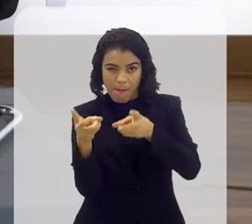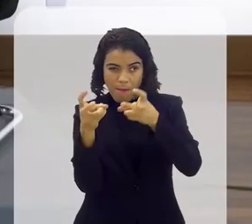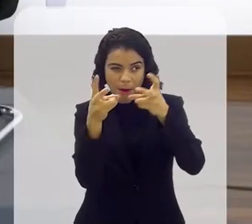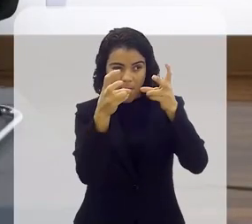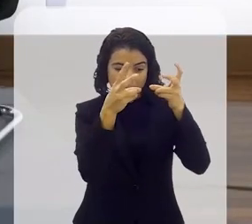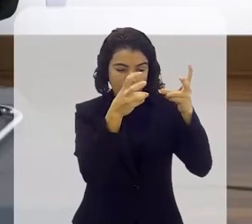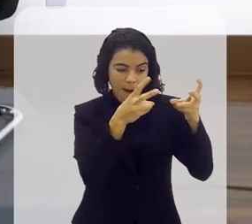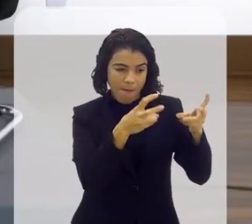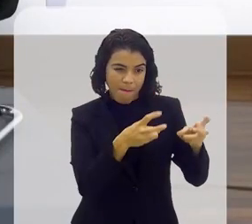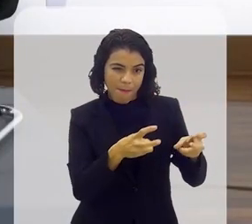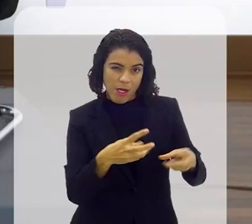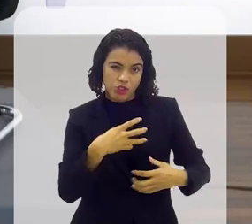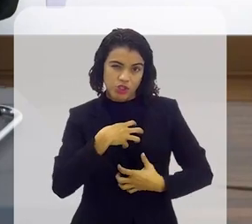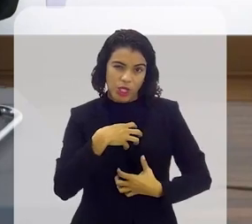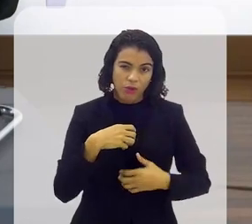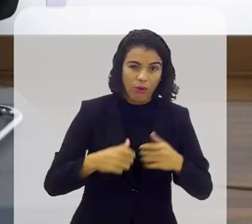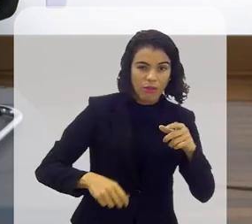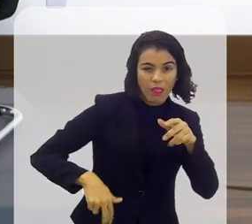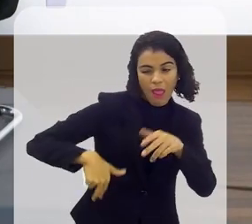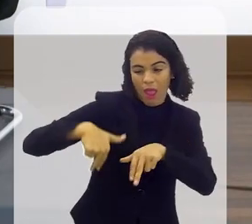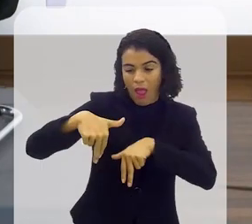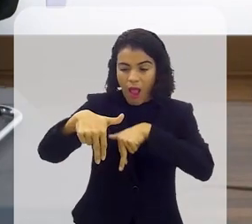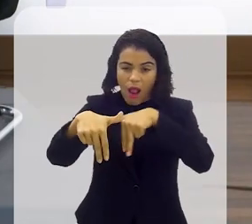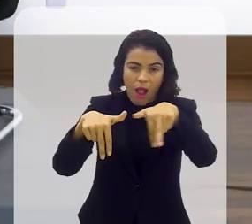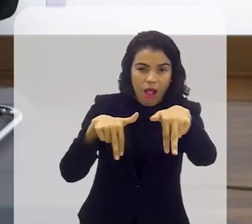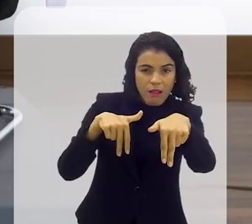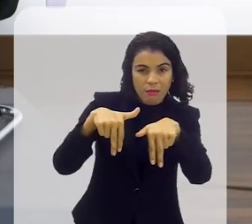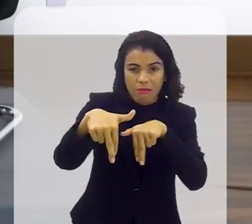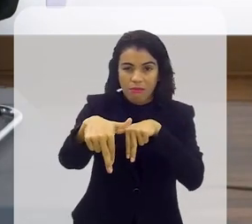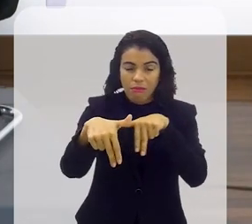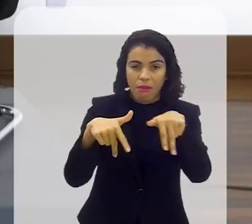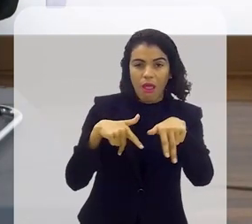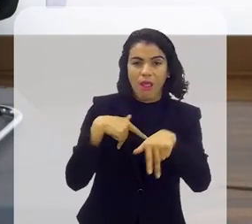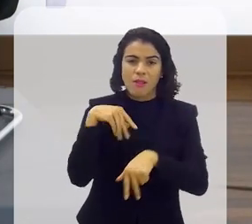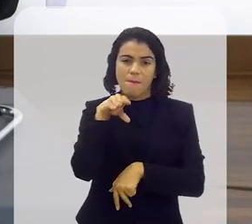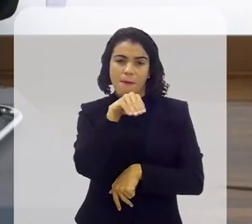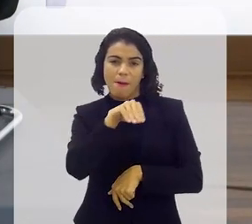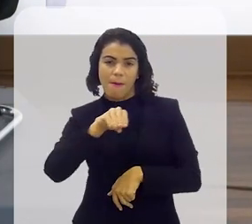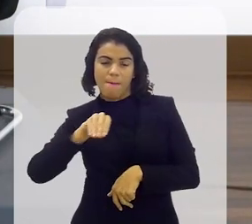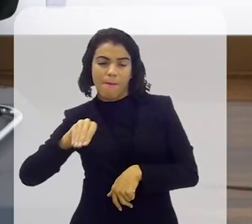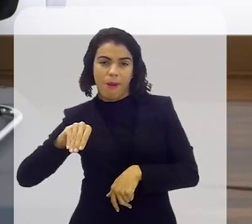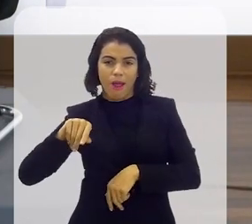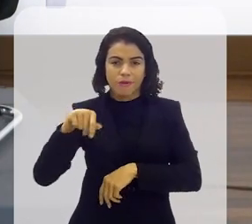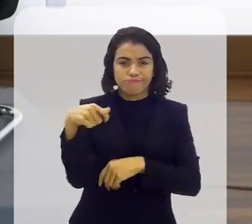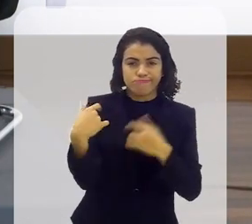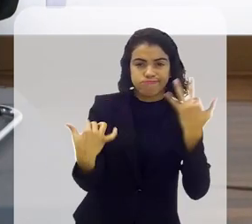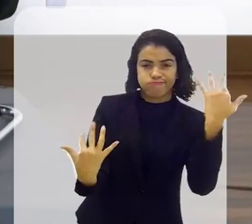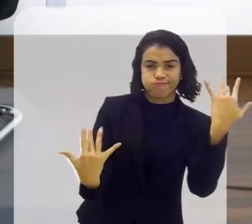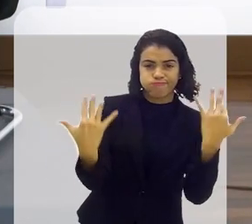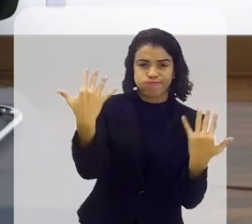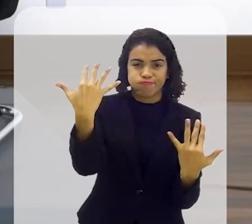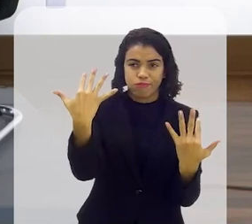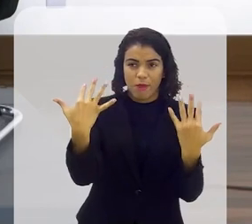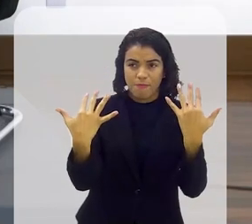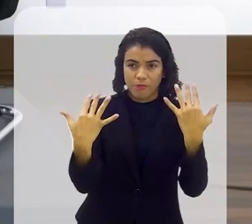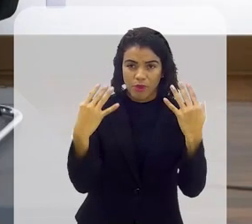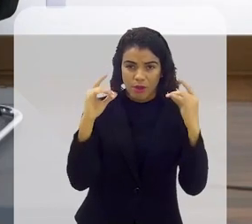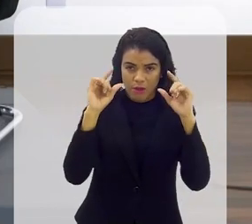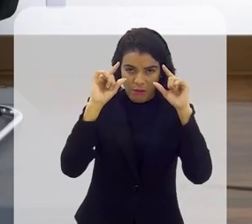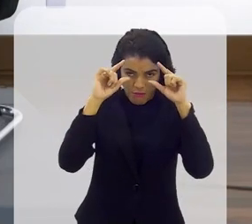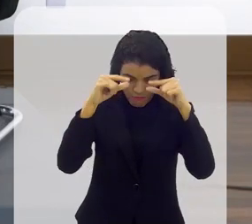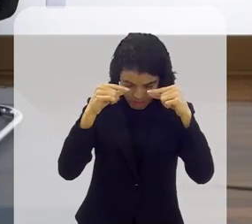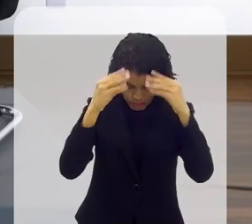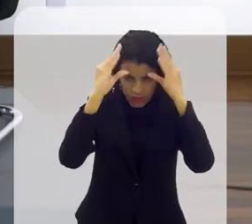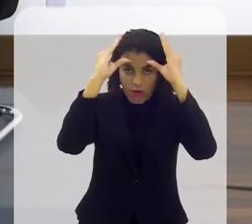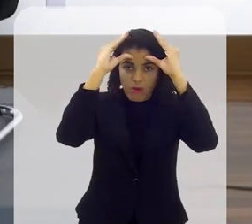as as maneiras de ele andar a maneira de ele falar de se comportar então o que ele fez? ele